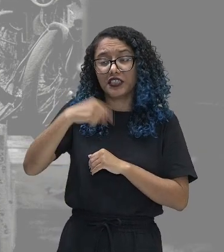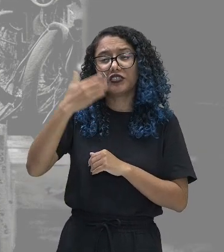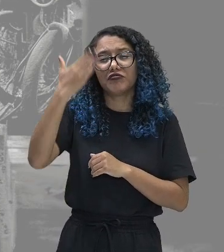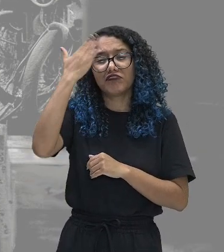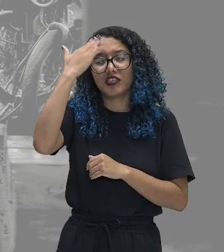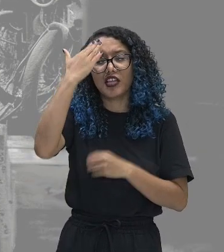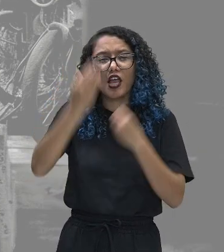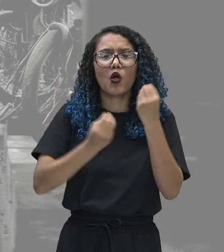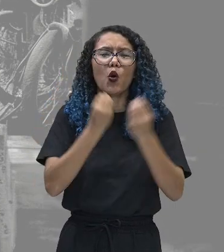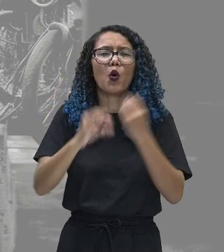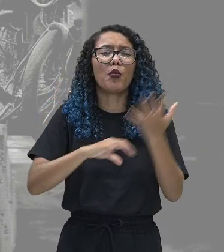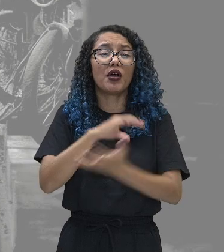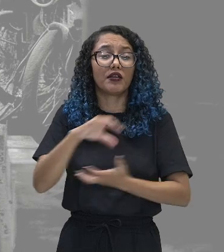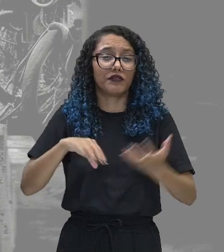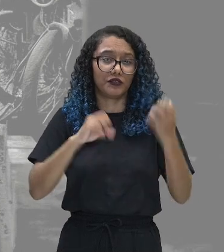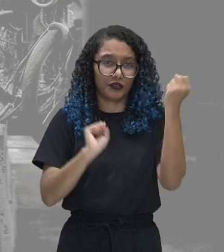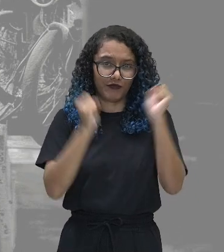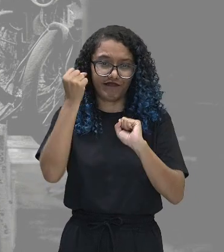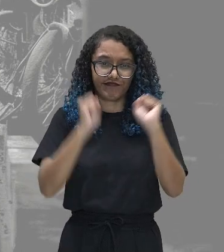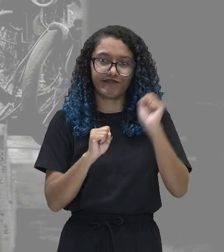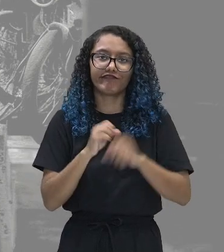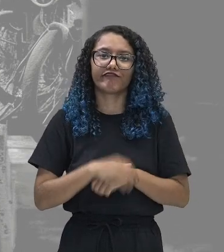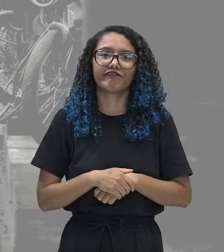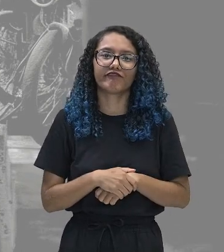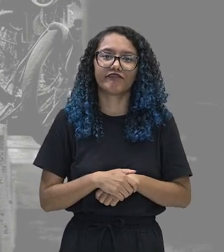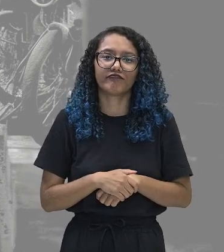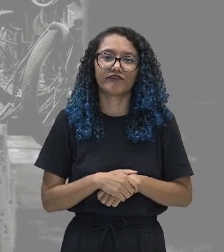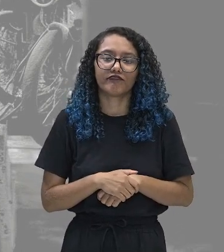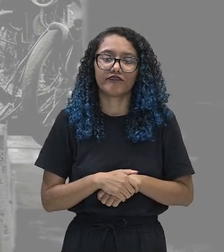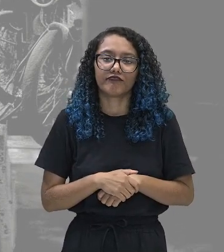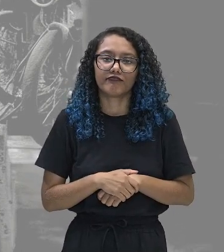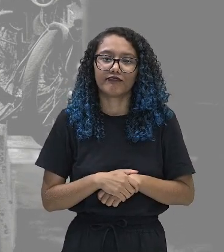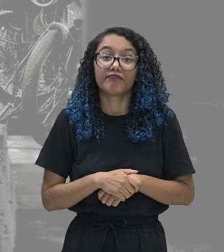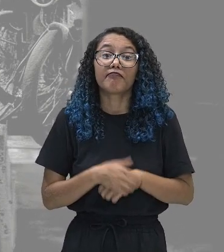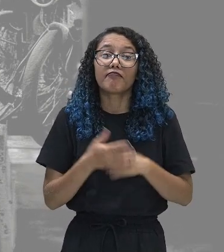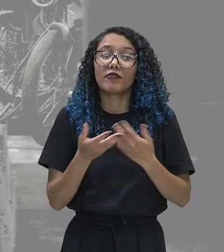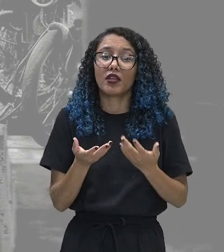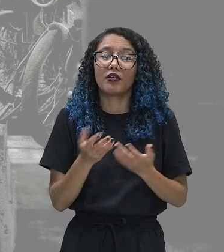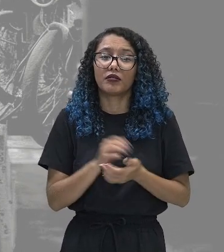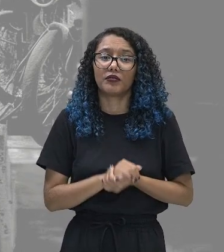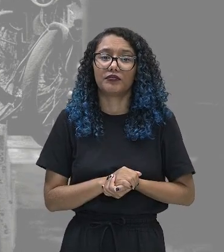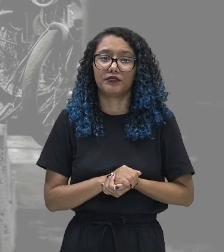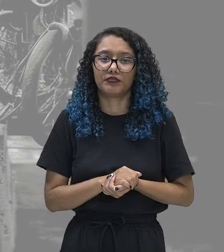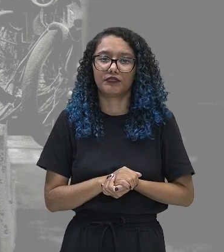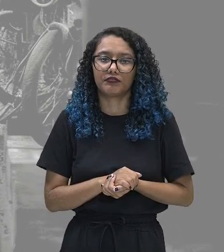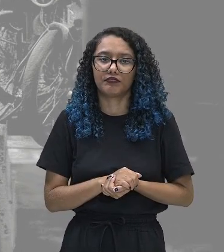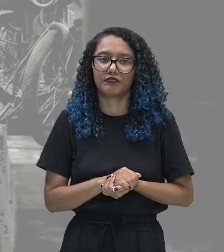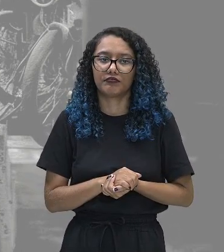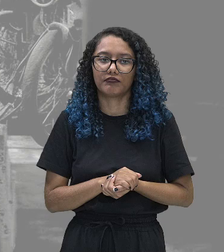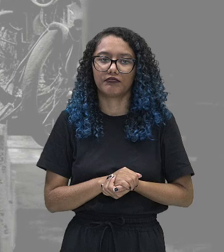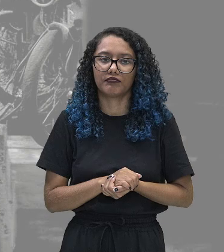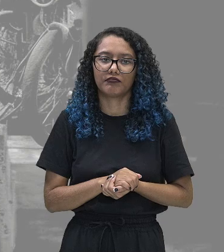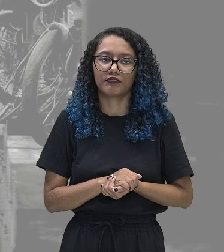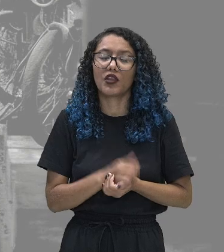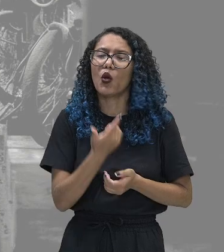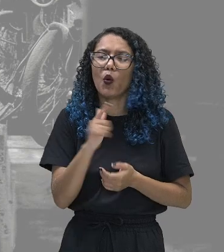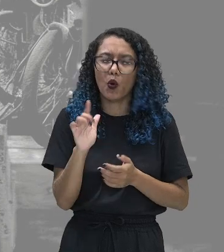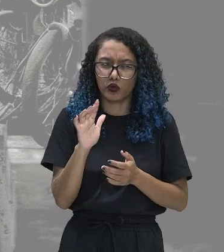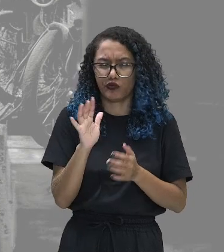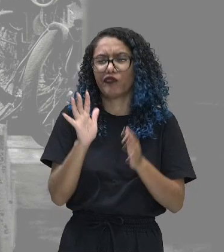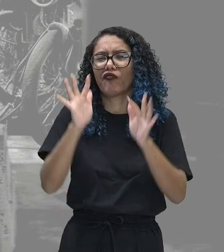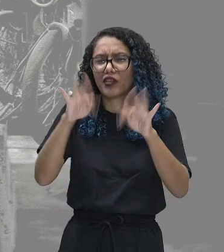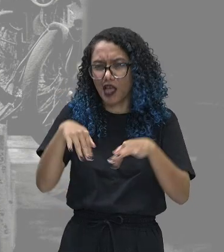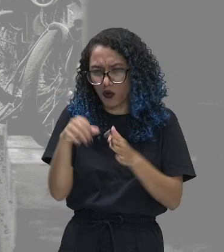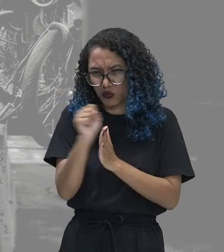Revolução Industrial. Na verdade, gente está um pouquinho mais recente, tá, gente? Vamos supor que a Inglaterra ali do final do século